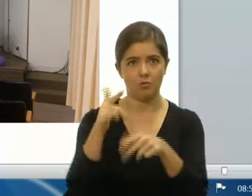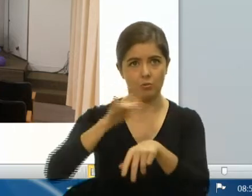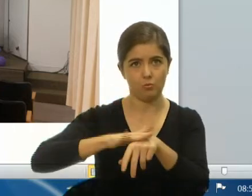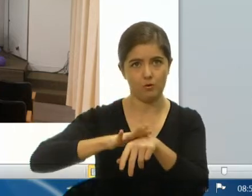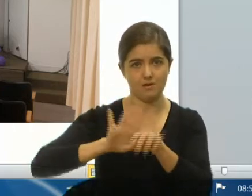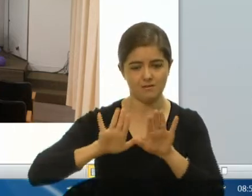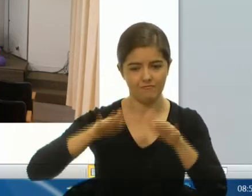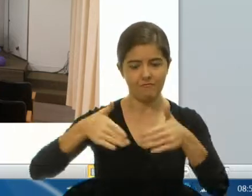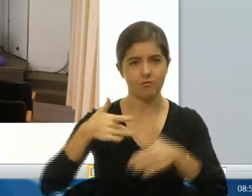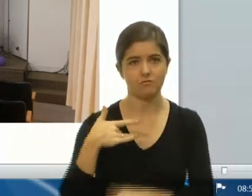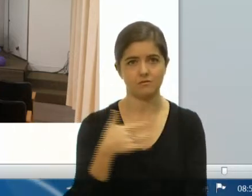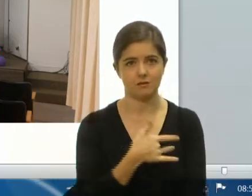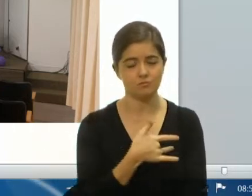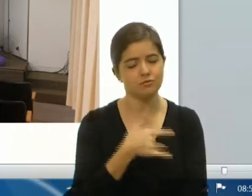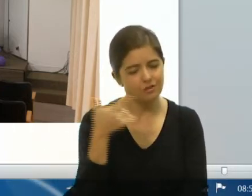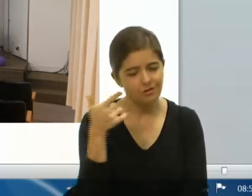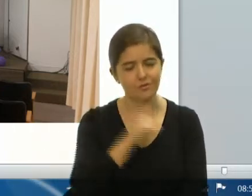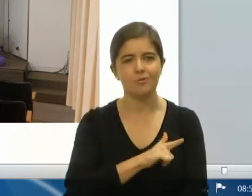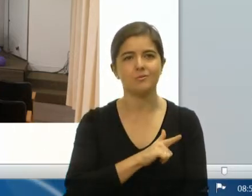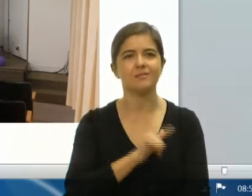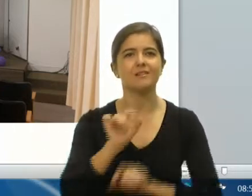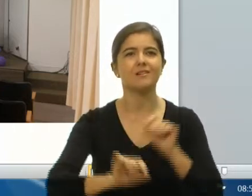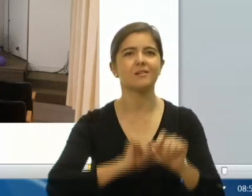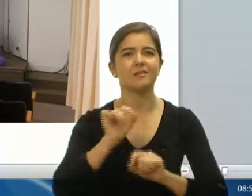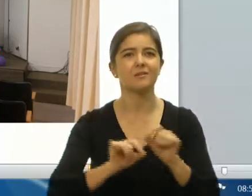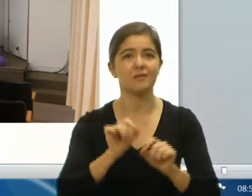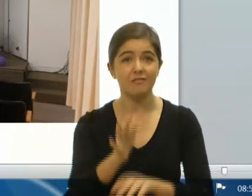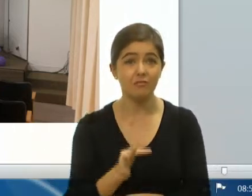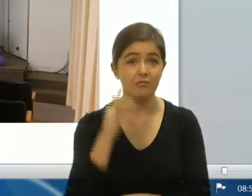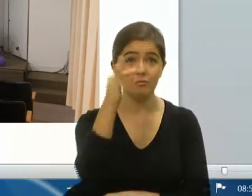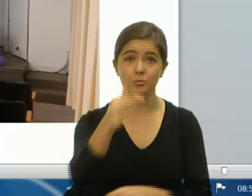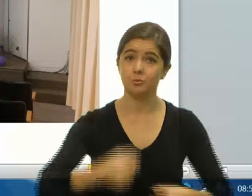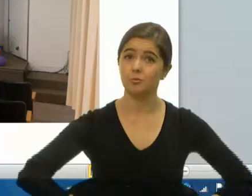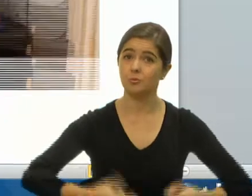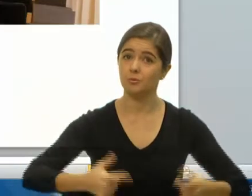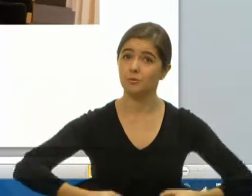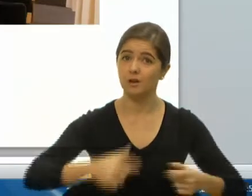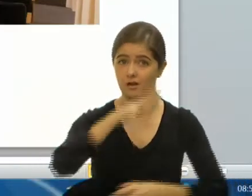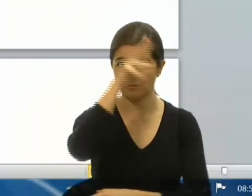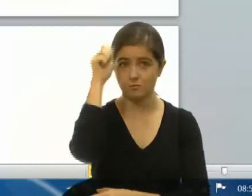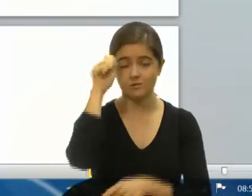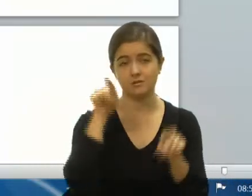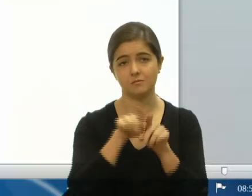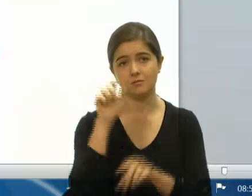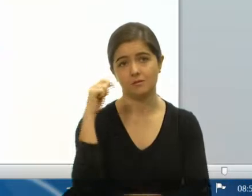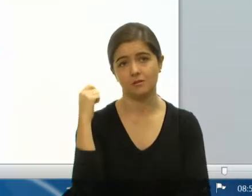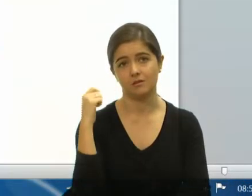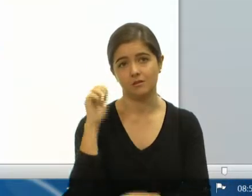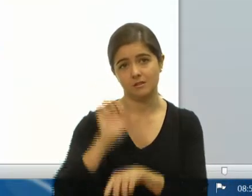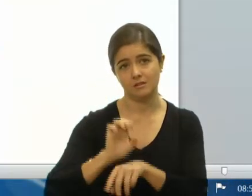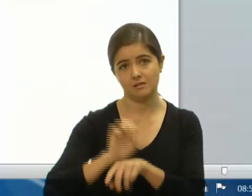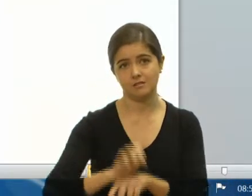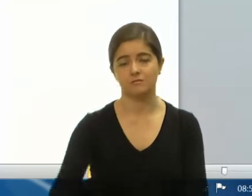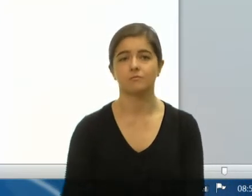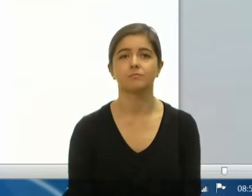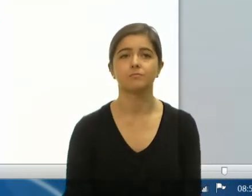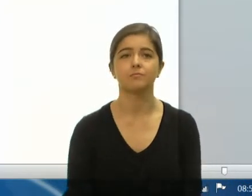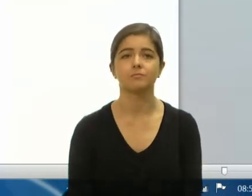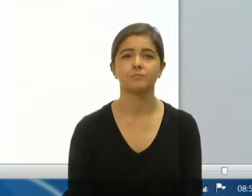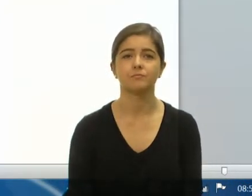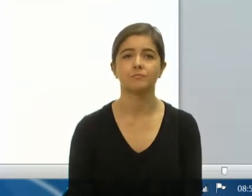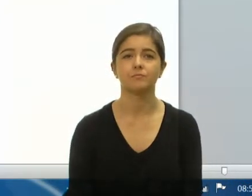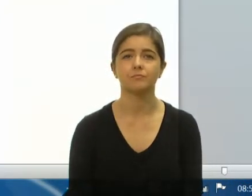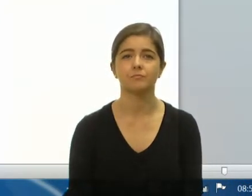da saúde, a gente consegue eliminar um gasto no futuro bem maior para o município e Estado. Nesse mesmo mês de